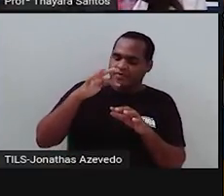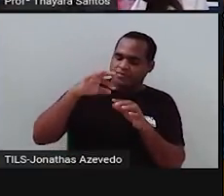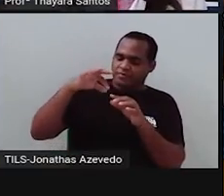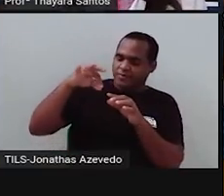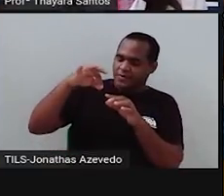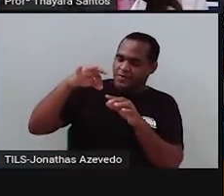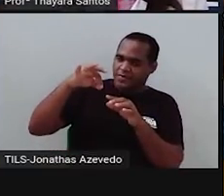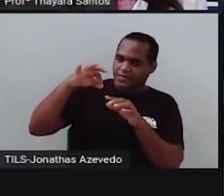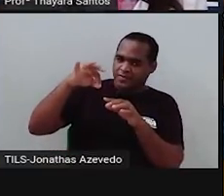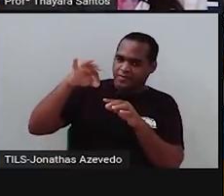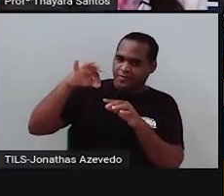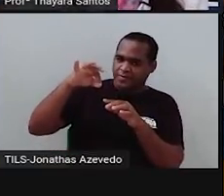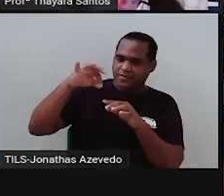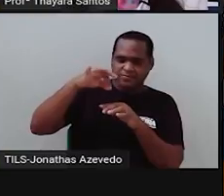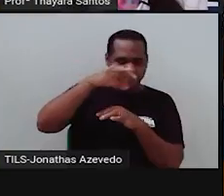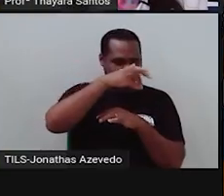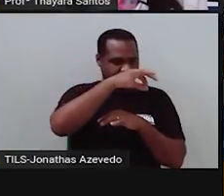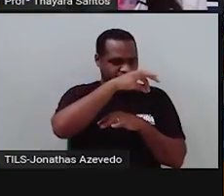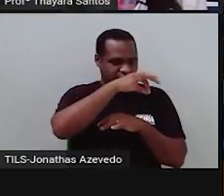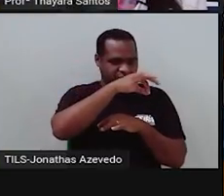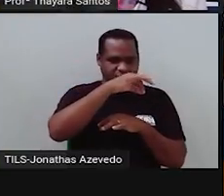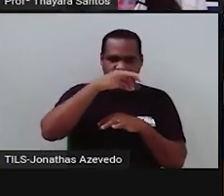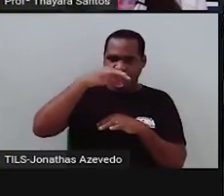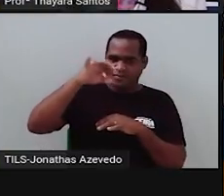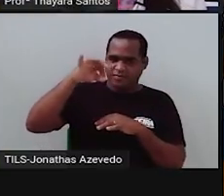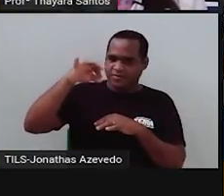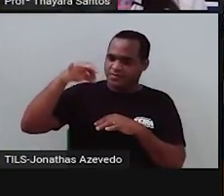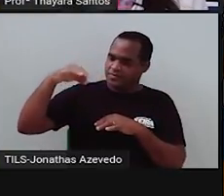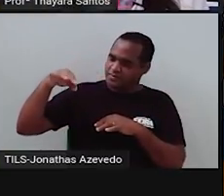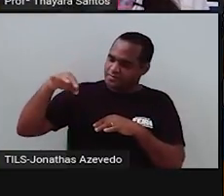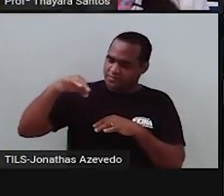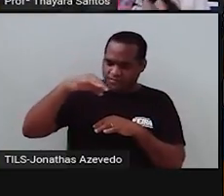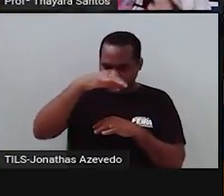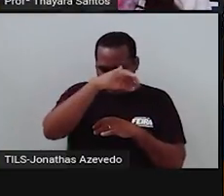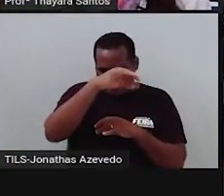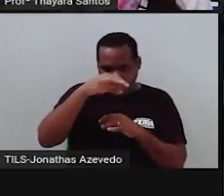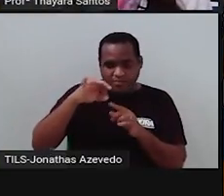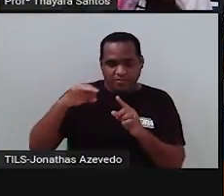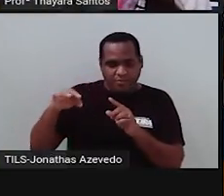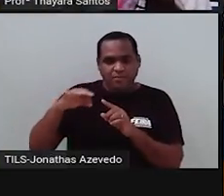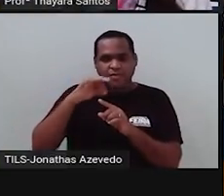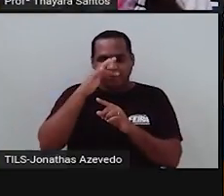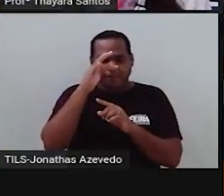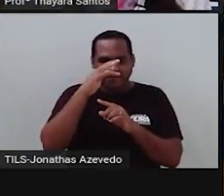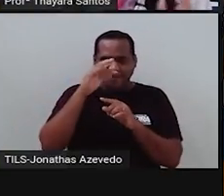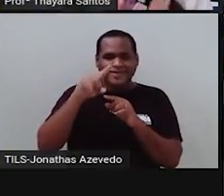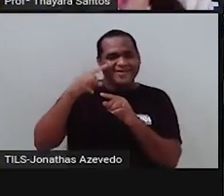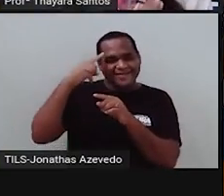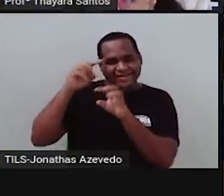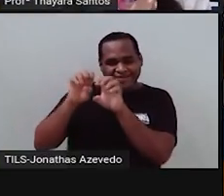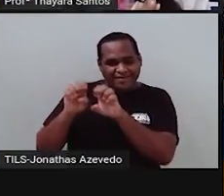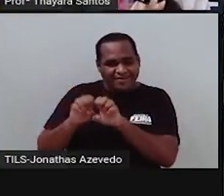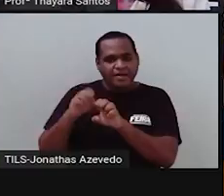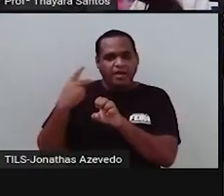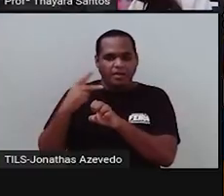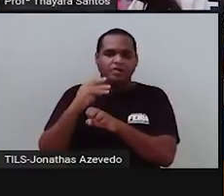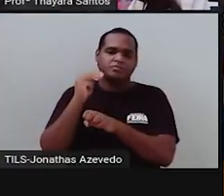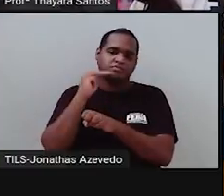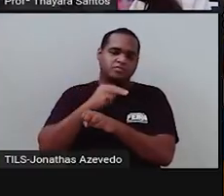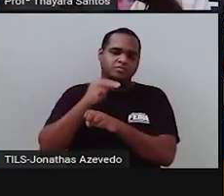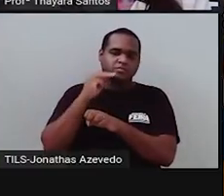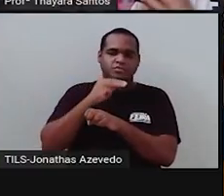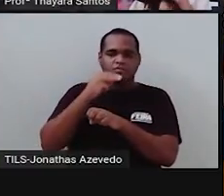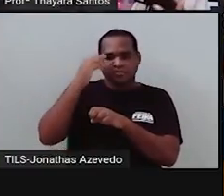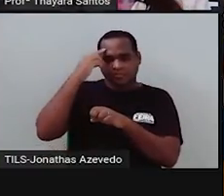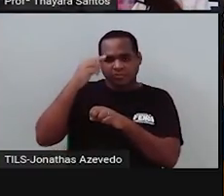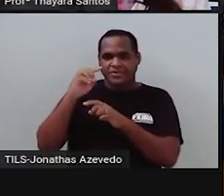sujando com um grão de pólen. Quando elas pousam na próxima flor, elas levam esse grão de pólen que está com a estrutura reprodutiva masculina, que está